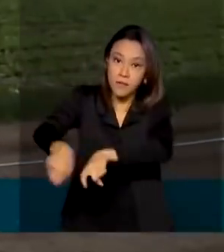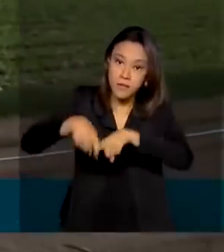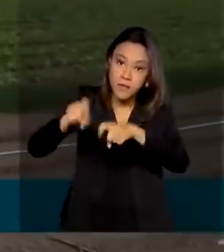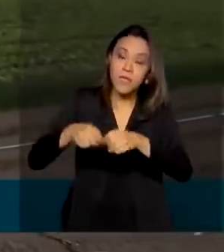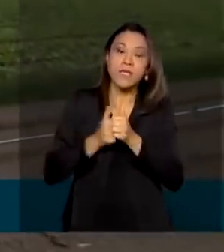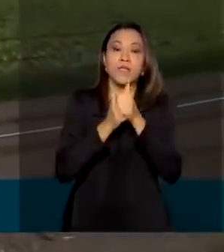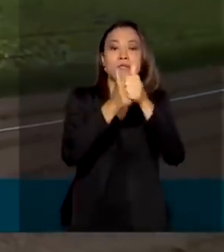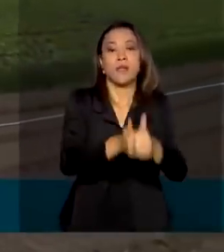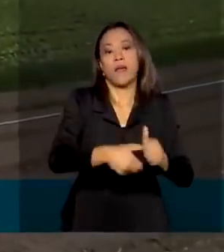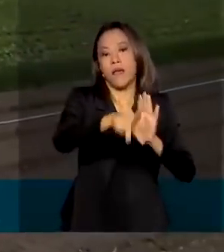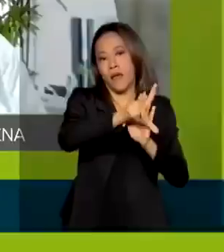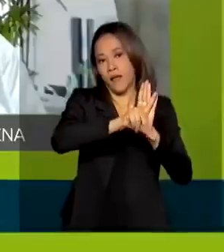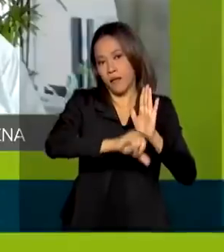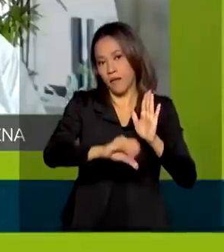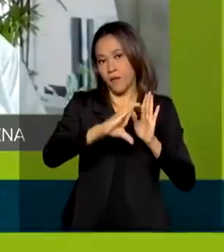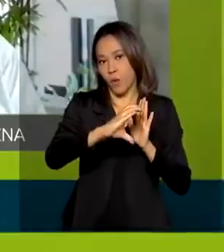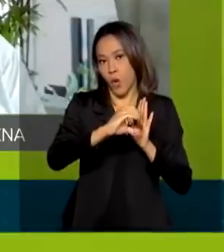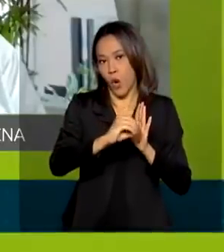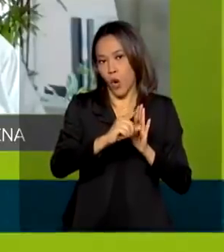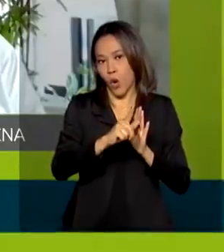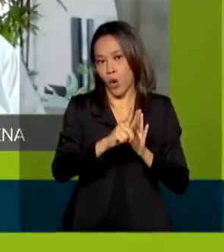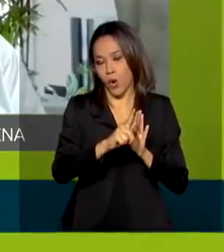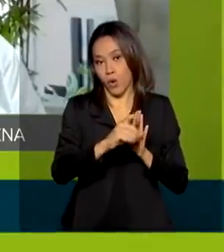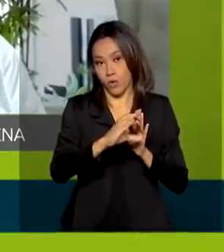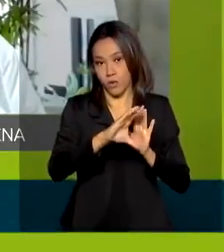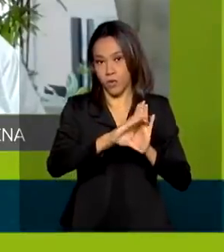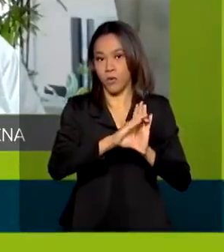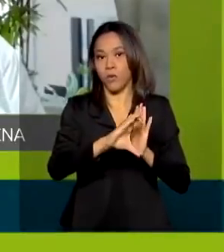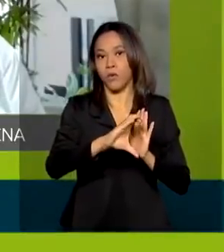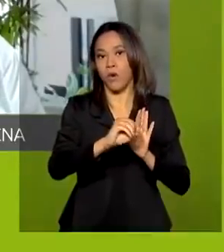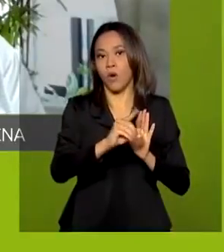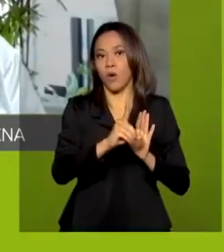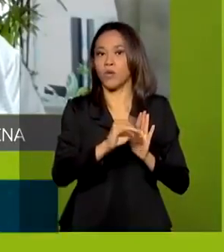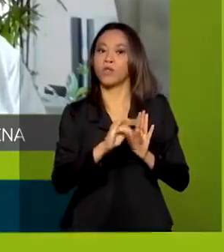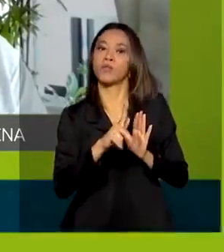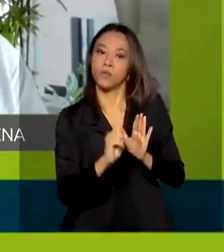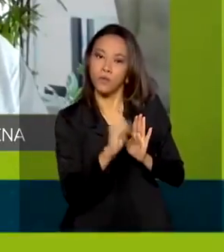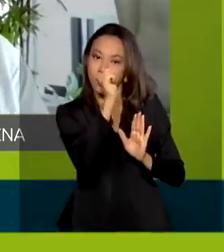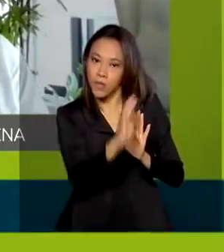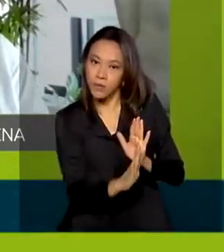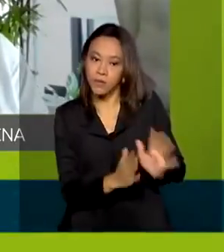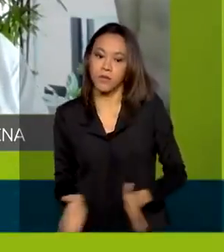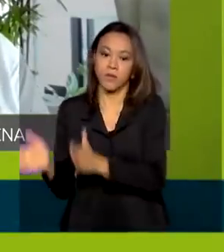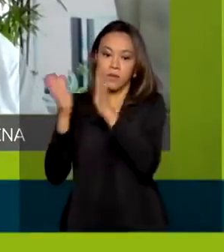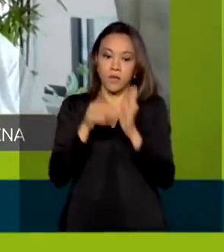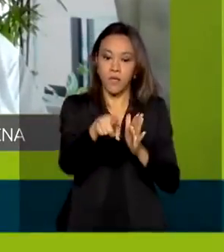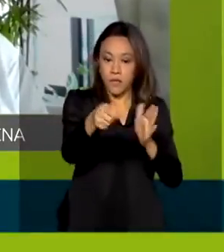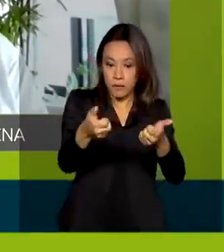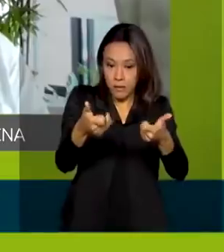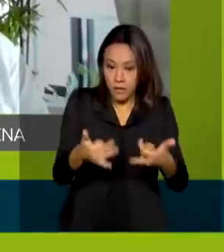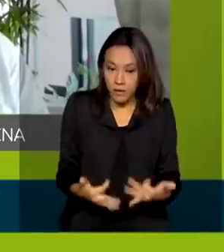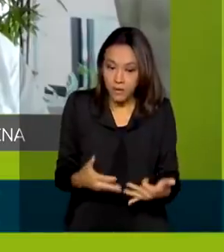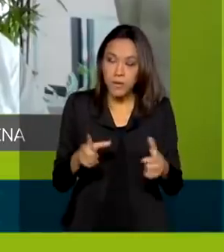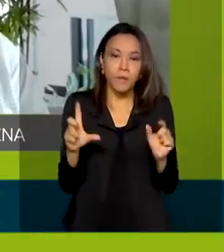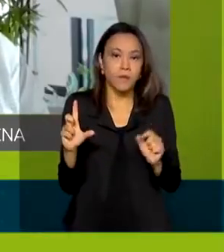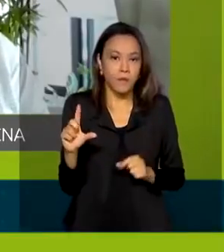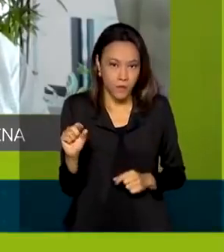Código Florestal Brasileiro. Que a gente seja facilitador, mostrar para os produtores rurais que